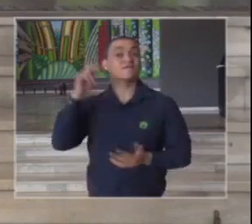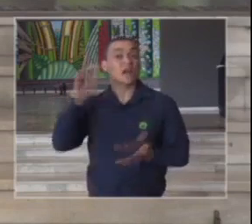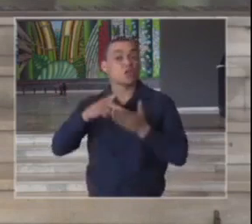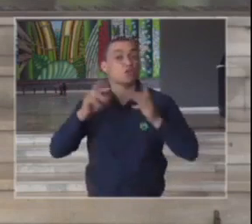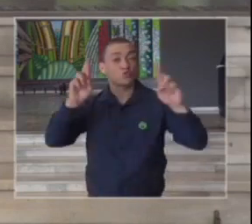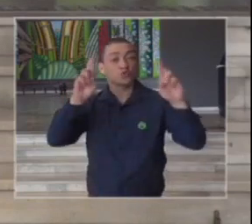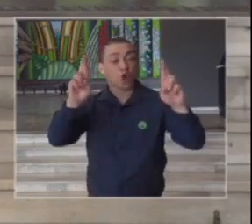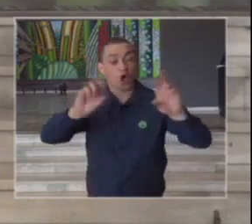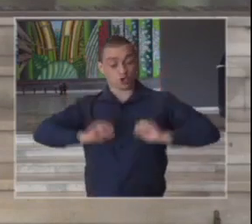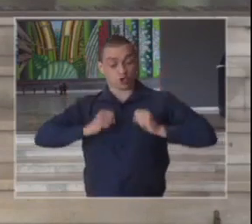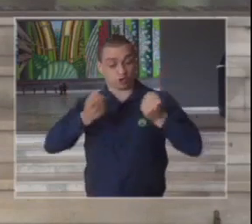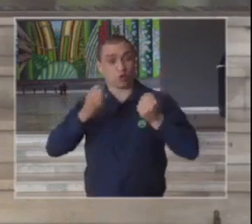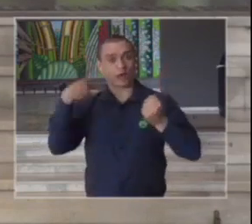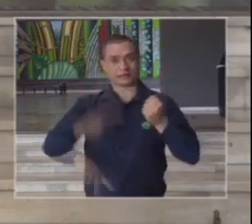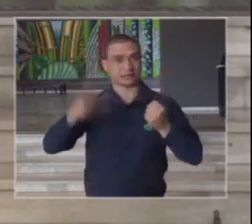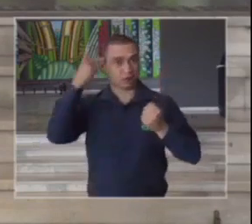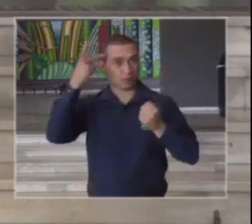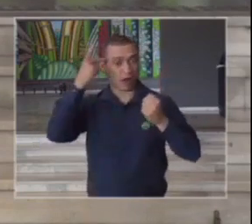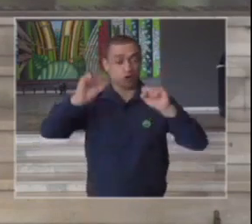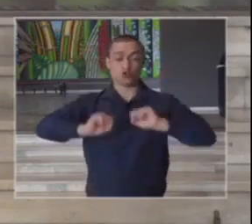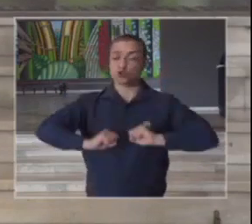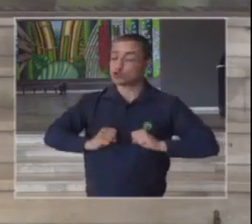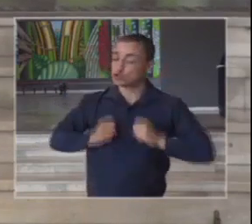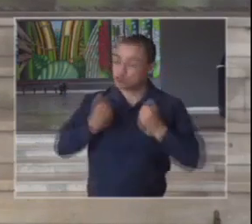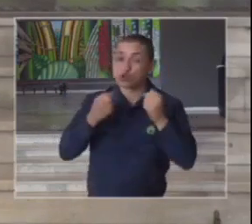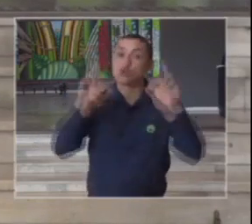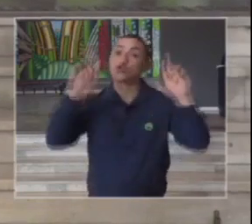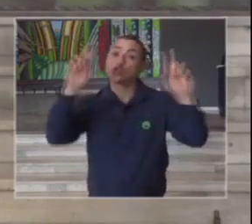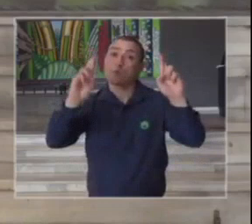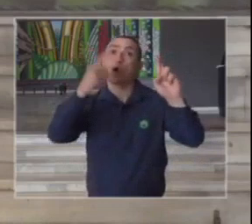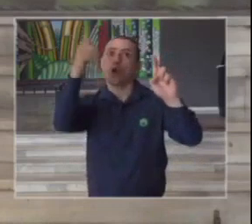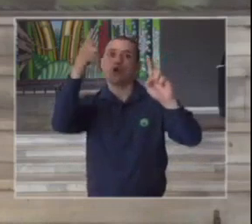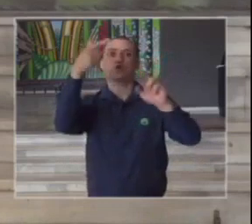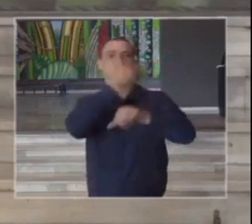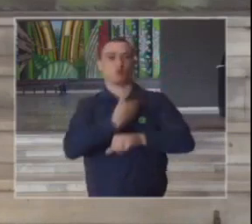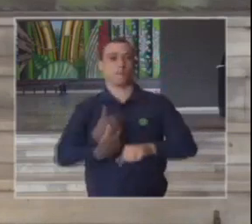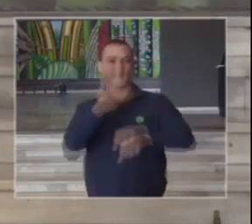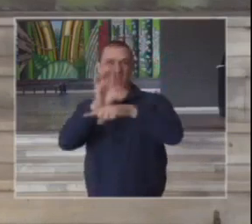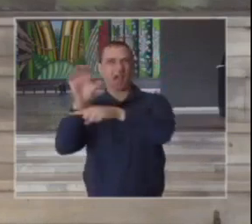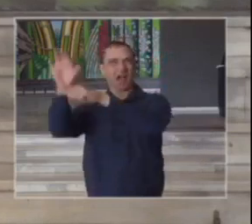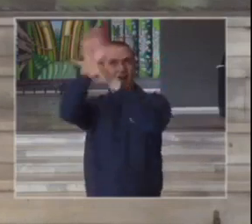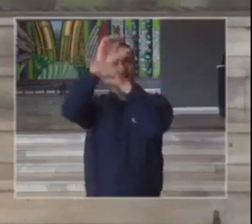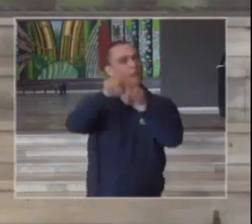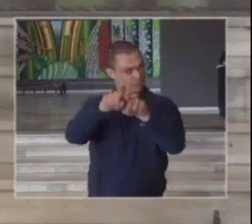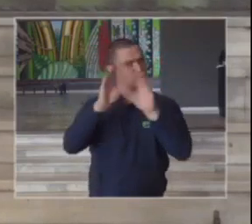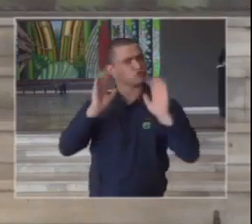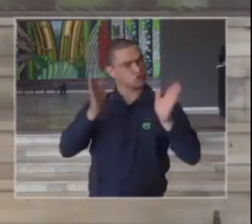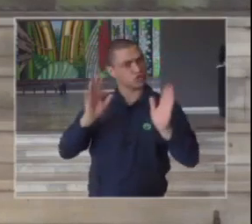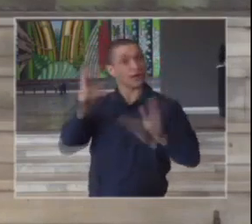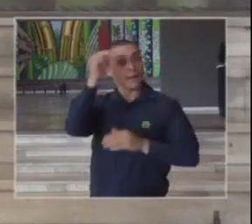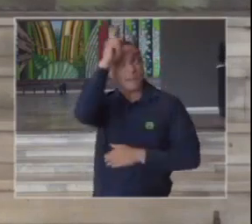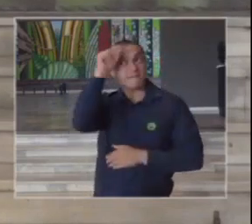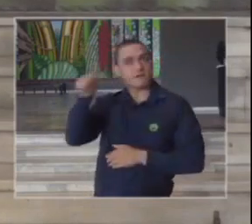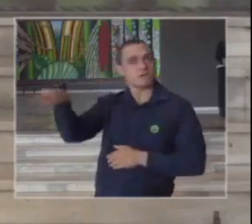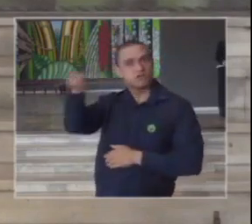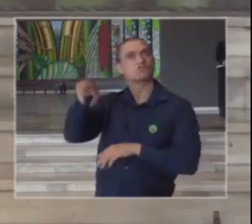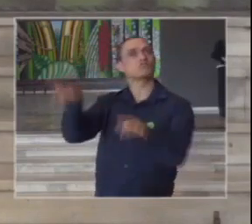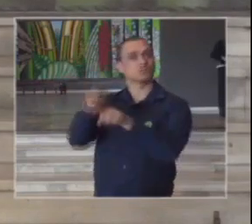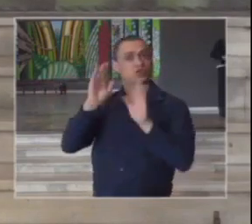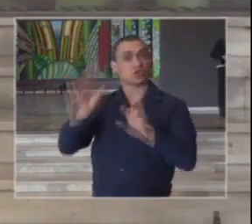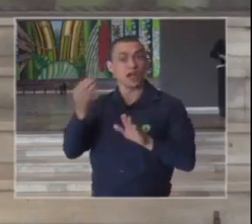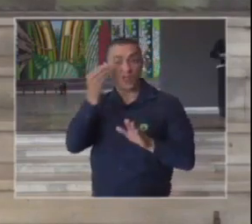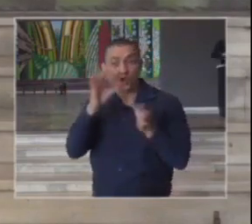o esforço que estamos fazendo aqui em São Paulo que outros governadores e prefeitos também estão fazendo possamos ajudar a salvar